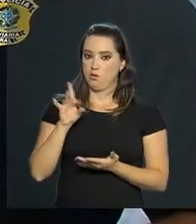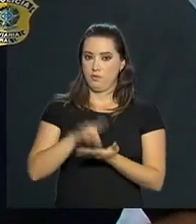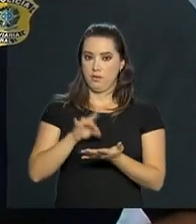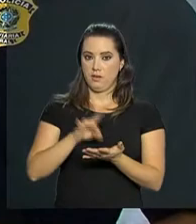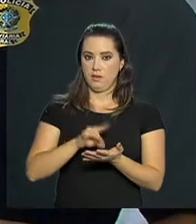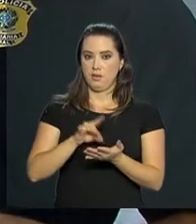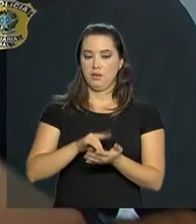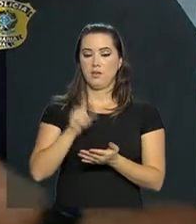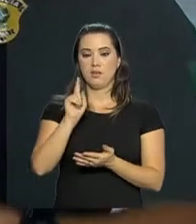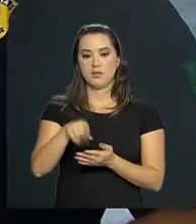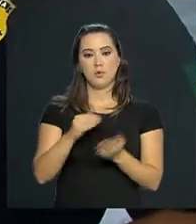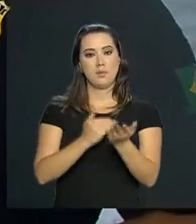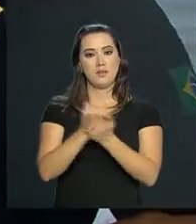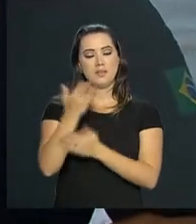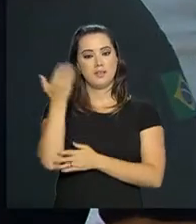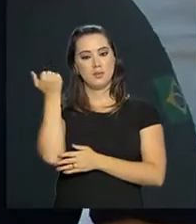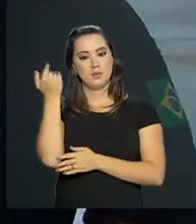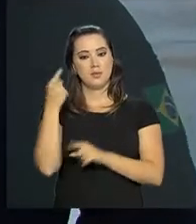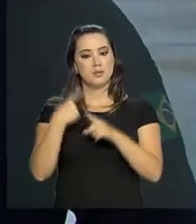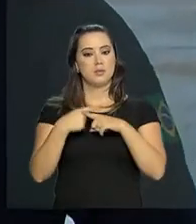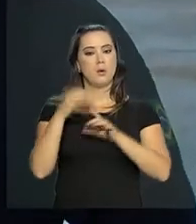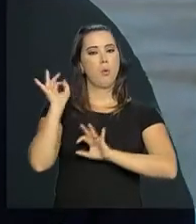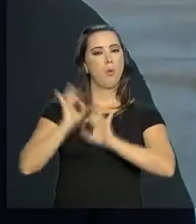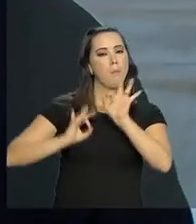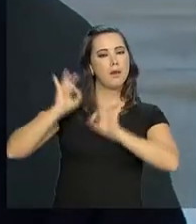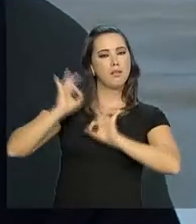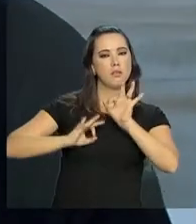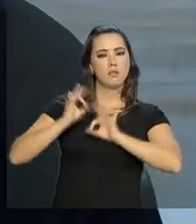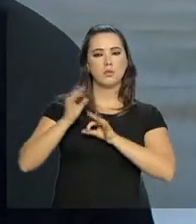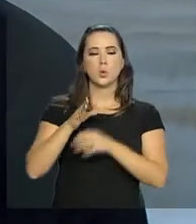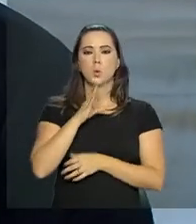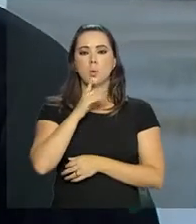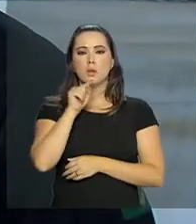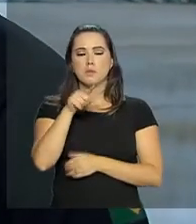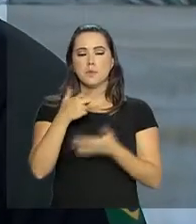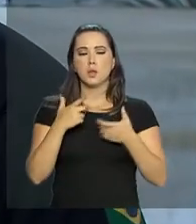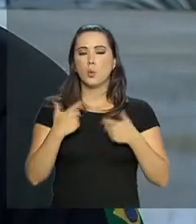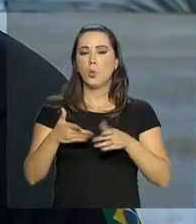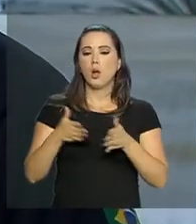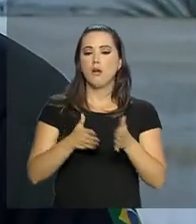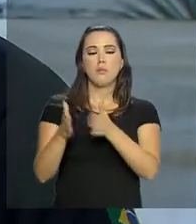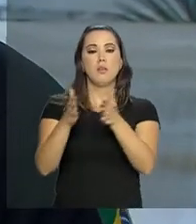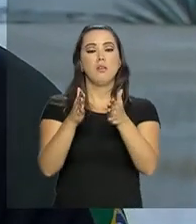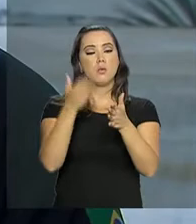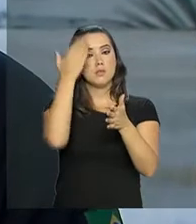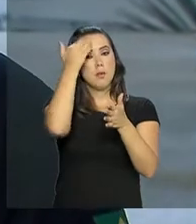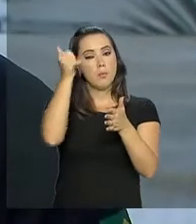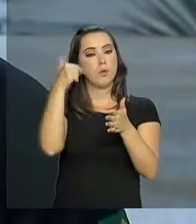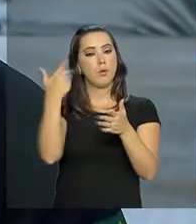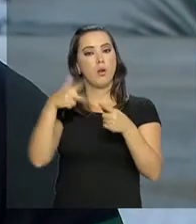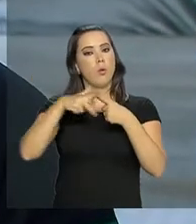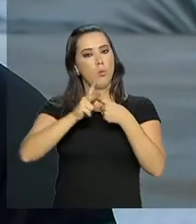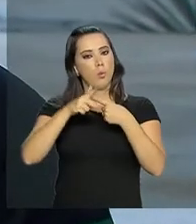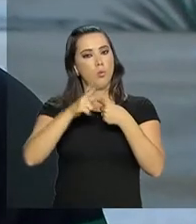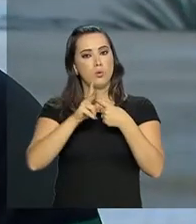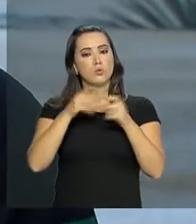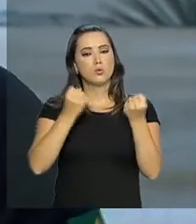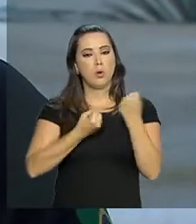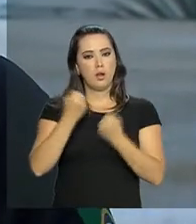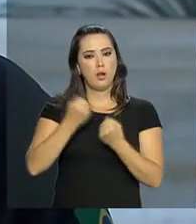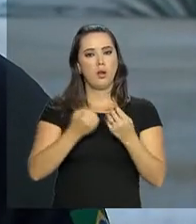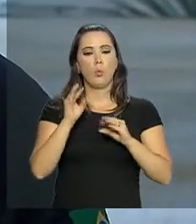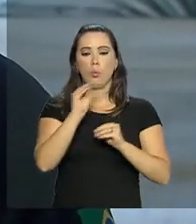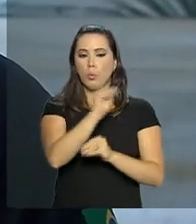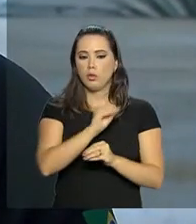o feriado tivesse começado antes, com o planejamento, conhecimento da rota que você vai utilizar, a manutenção preventiva do seu veículo,